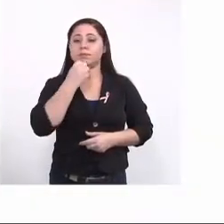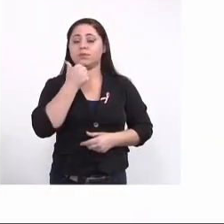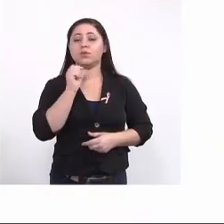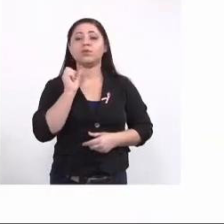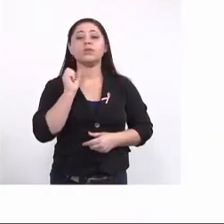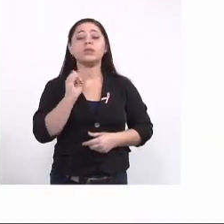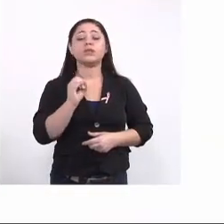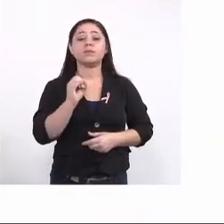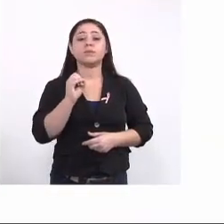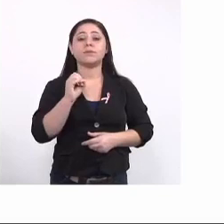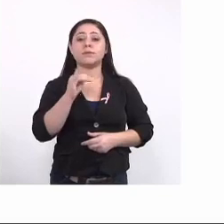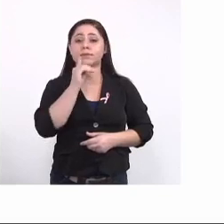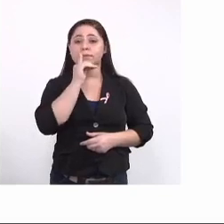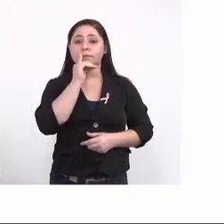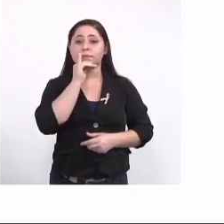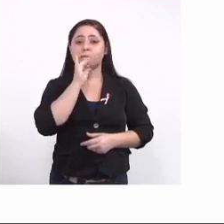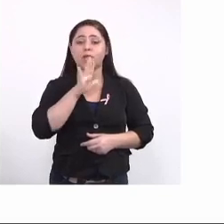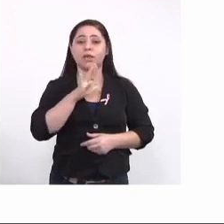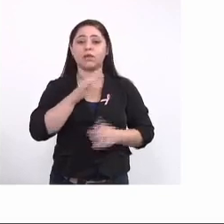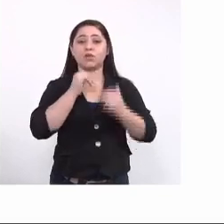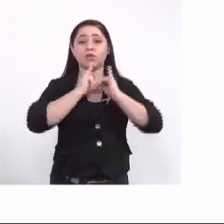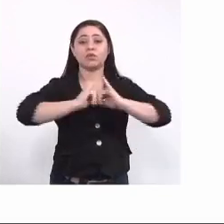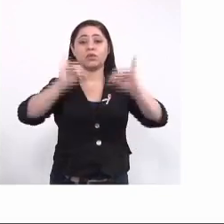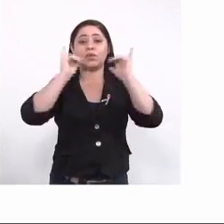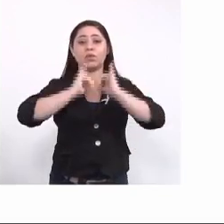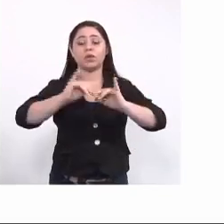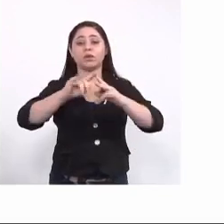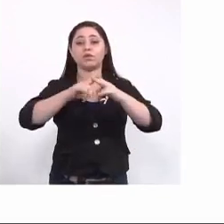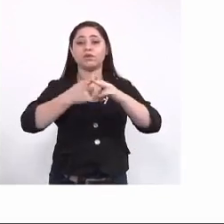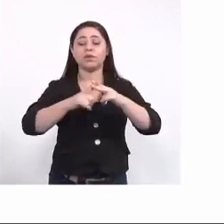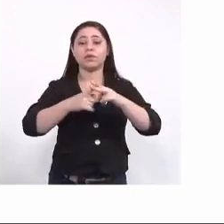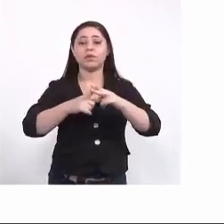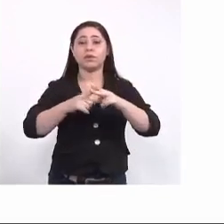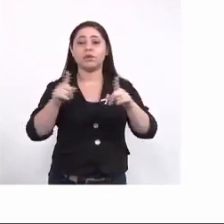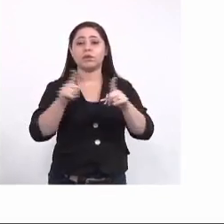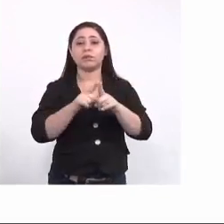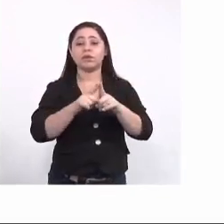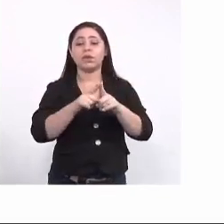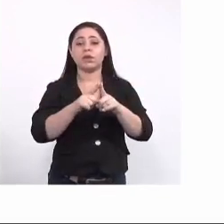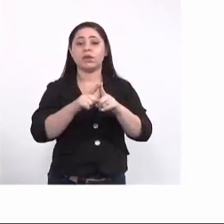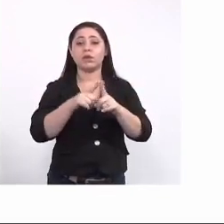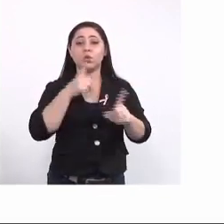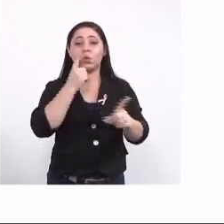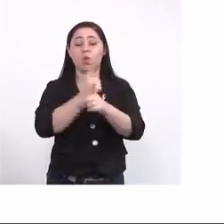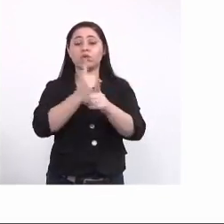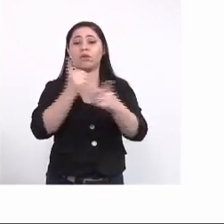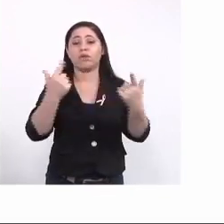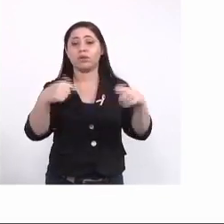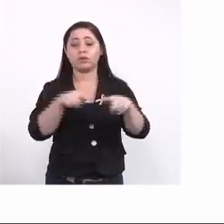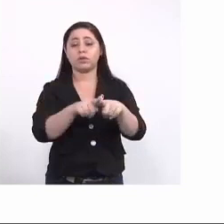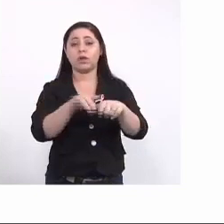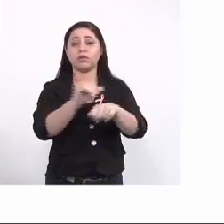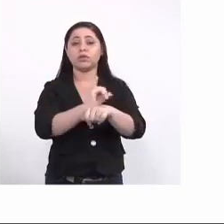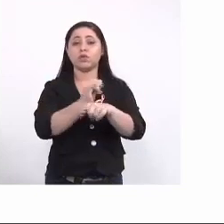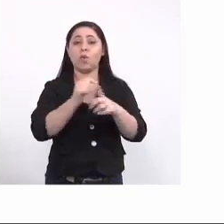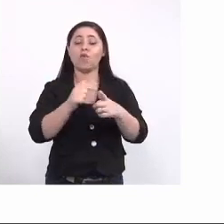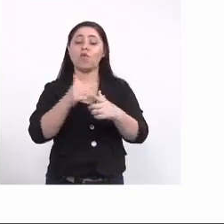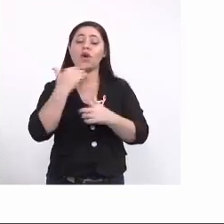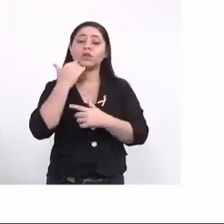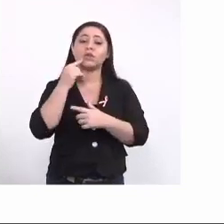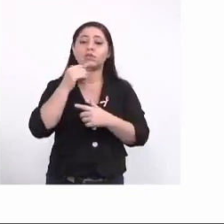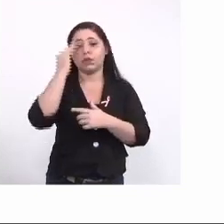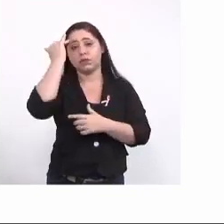a melhor divulgação dessa ferramenta e encontrar parcerias que facilitem essa ação tanto para